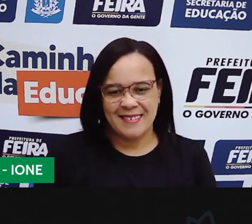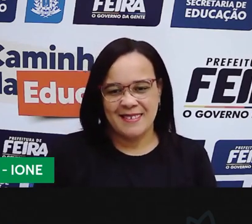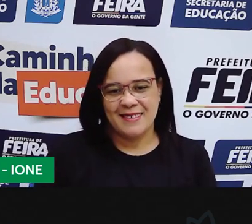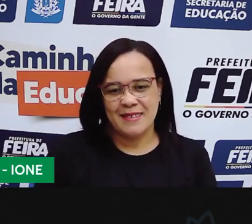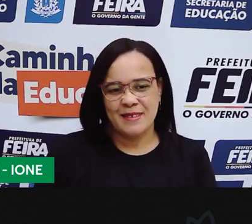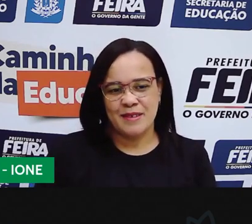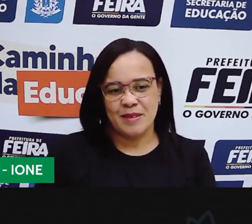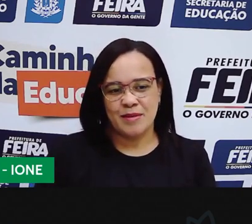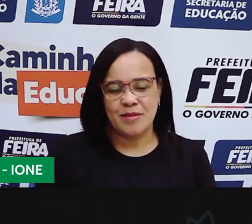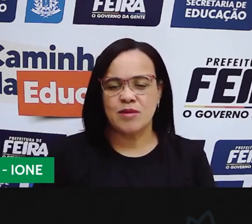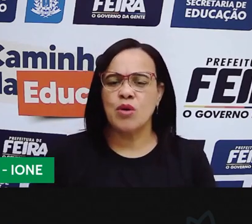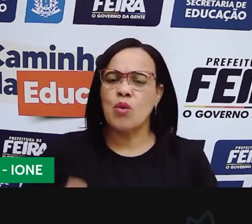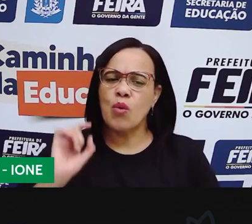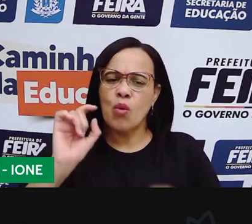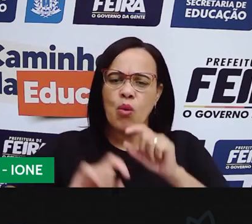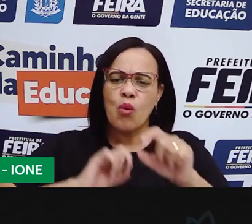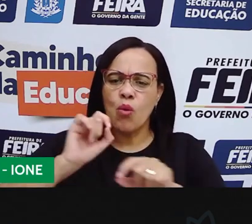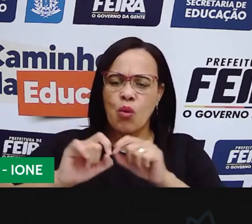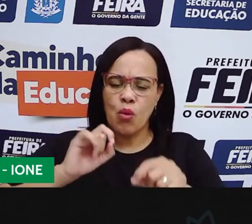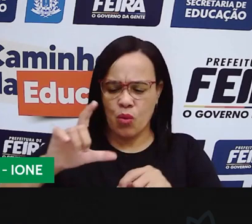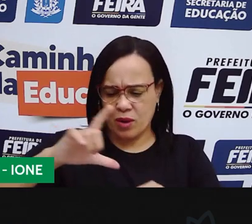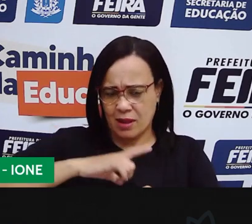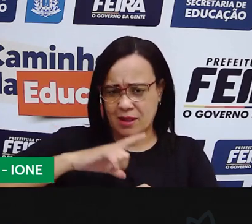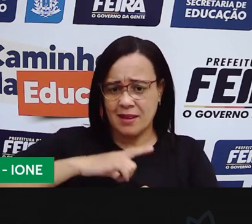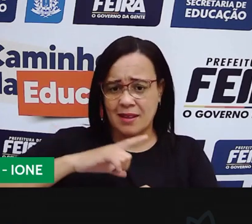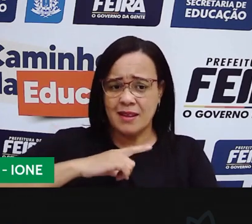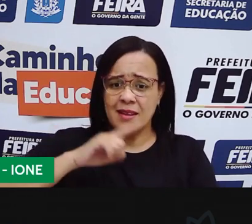O que é que tem naquela mata?